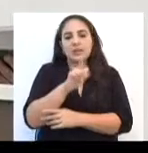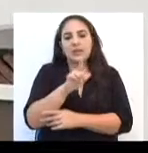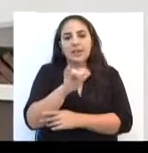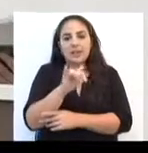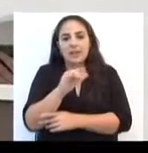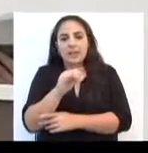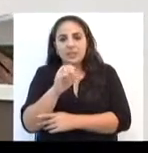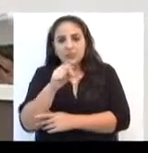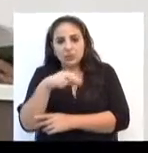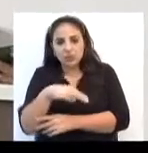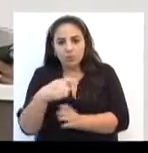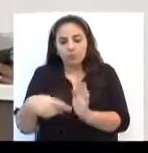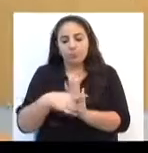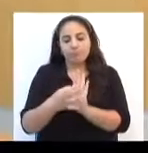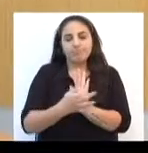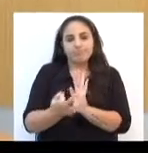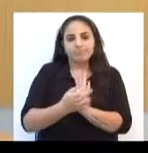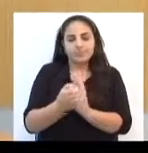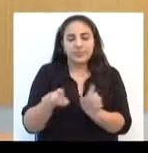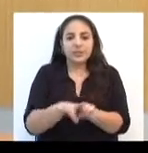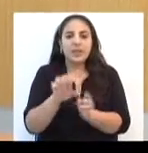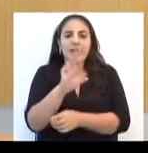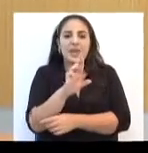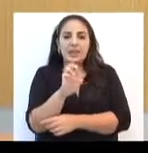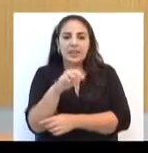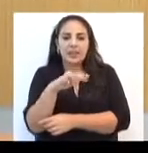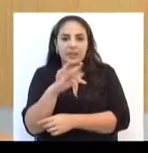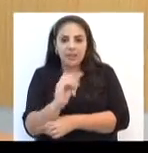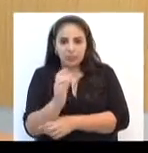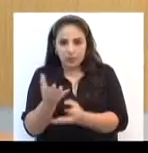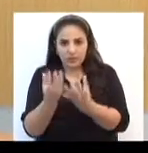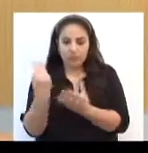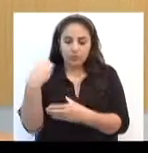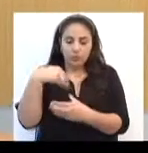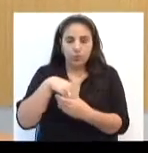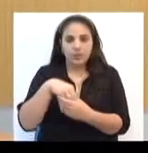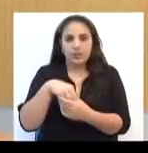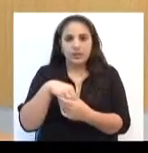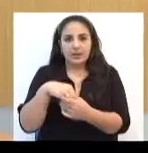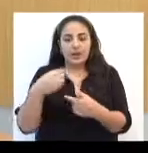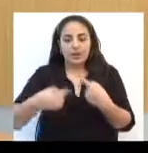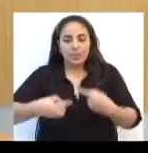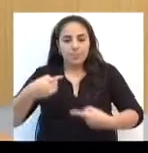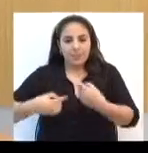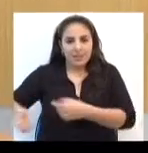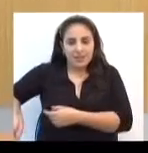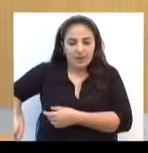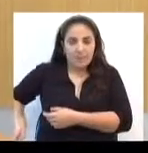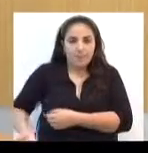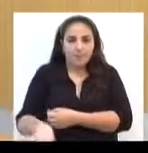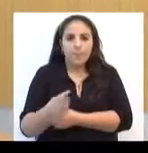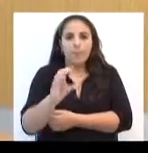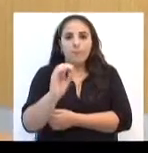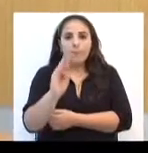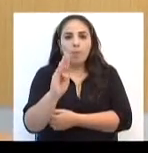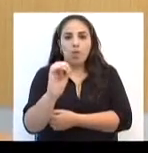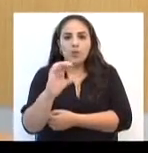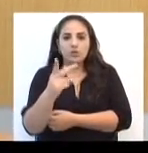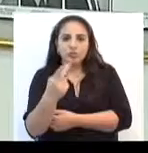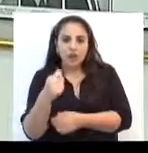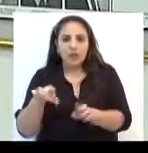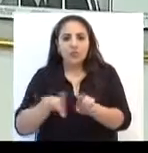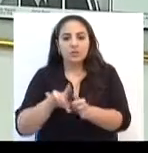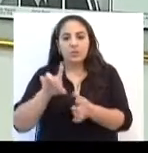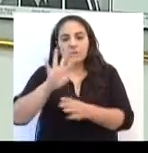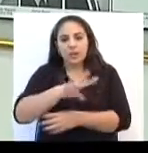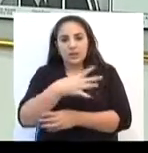Consalter com sua indicação. Renato Tieker quer incluir campeonato de bocha no calendário oficial do município.